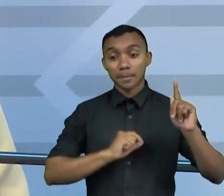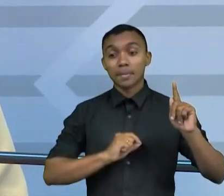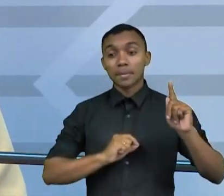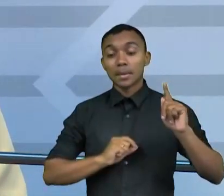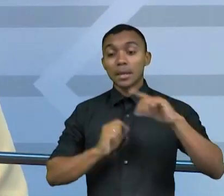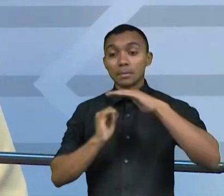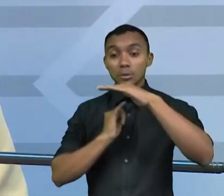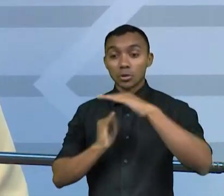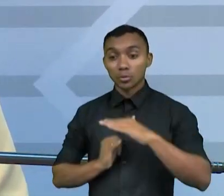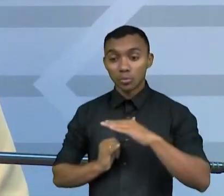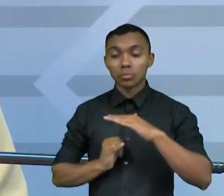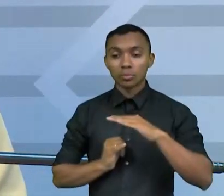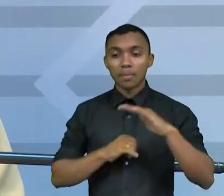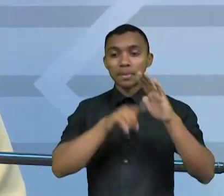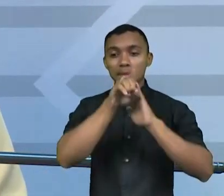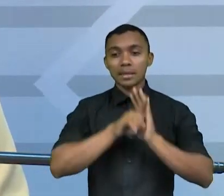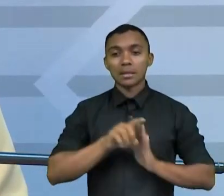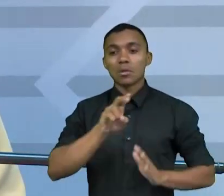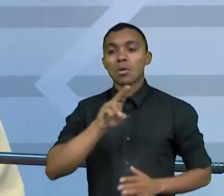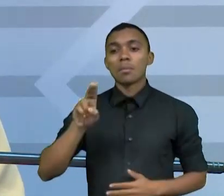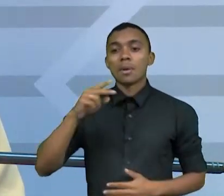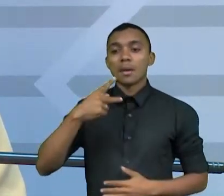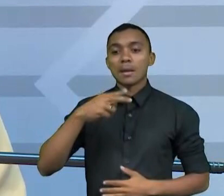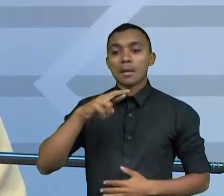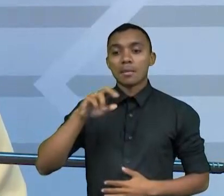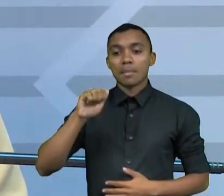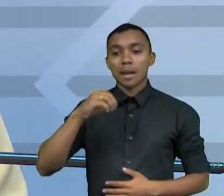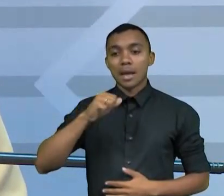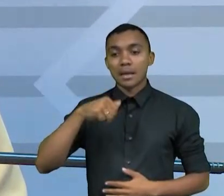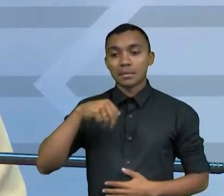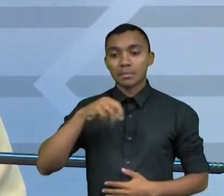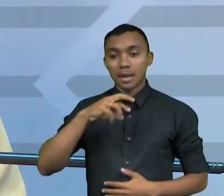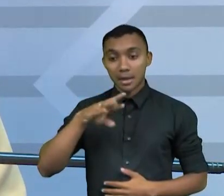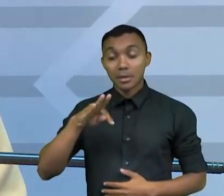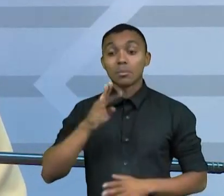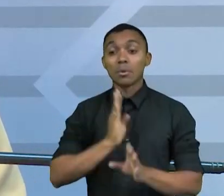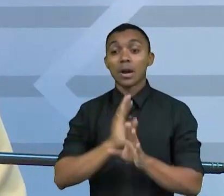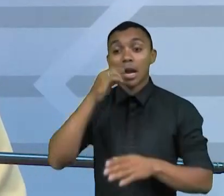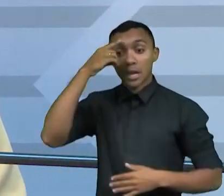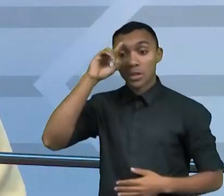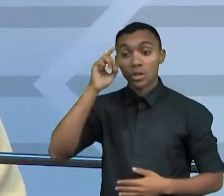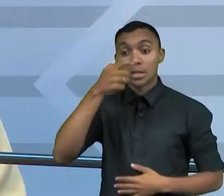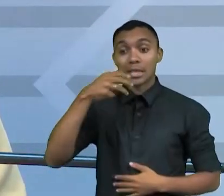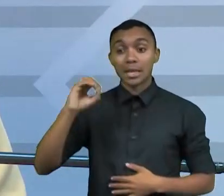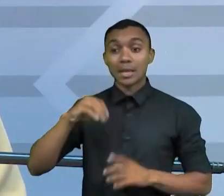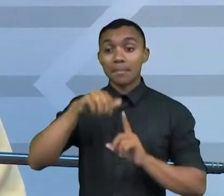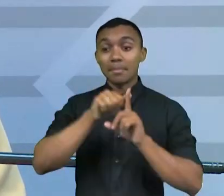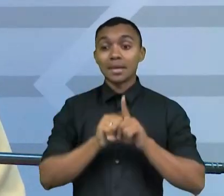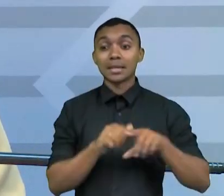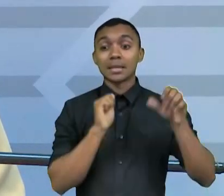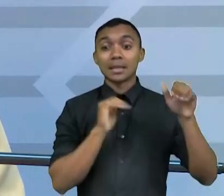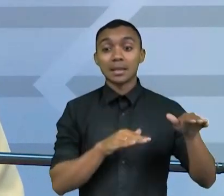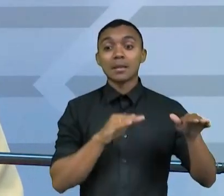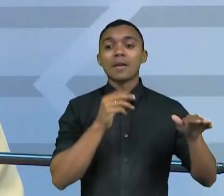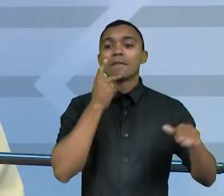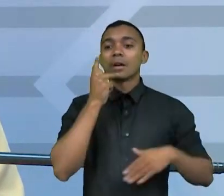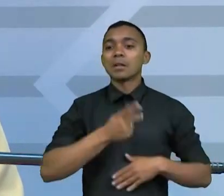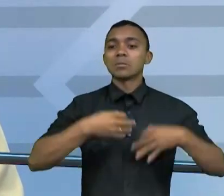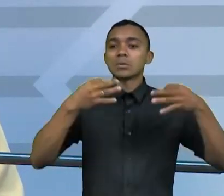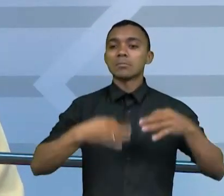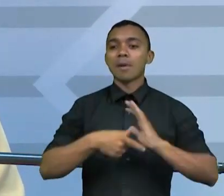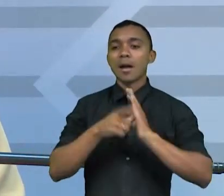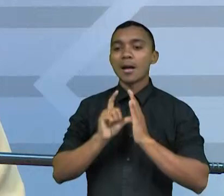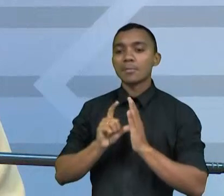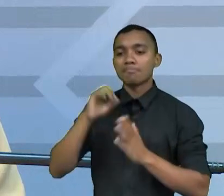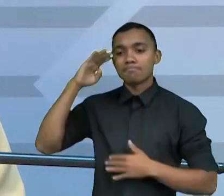Brasmarketing, que no dia 30 de setembro, às vésperas da eleição, apontou vantagem do candidato à reeleição Jair